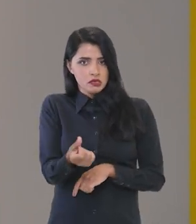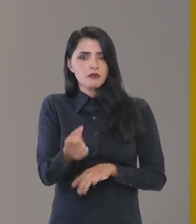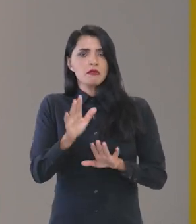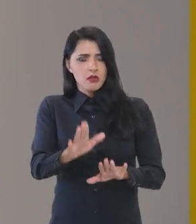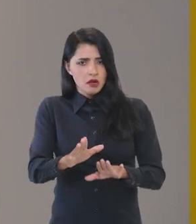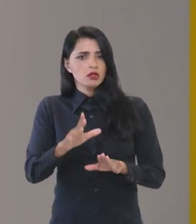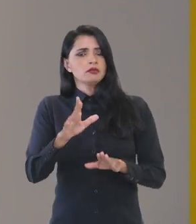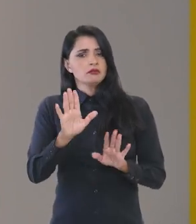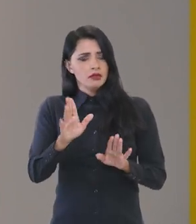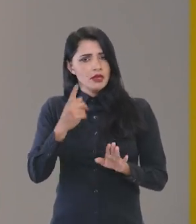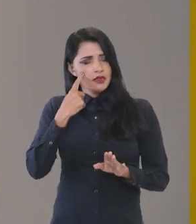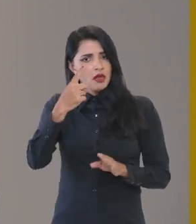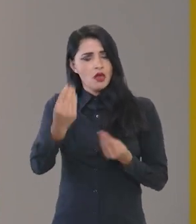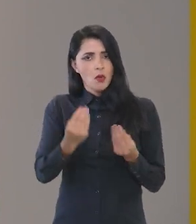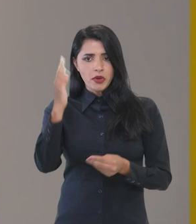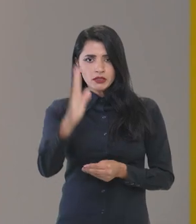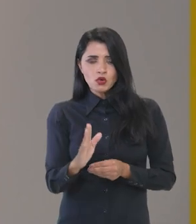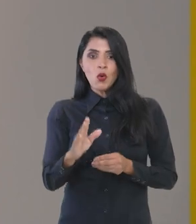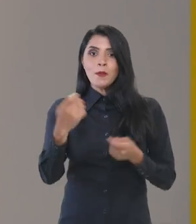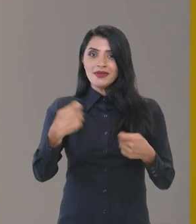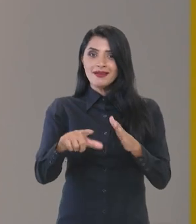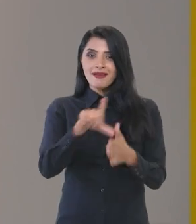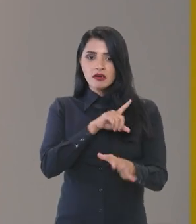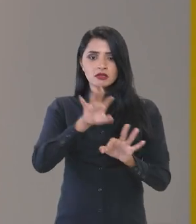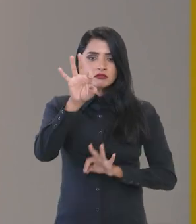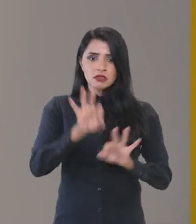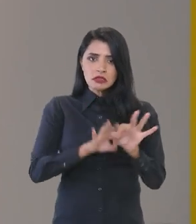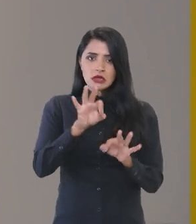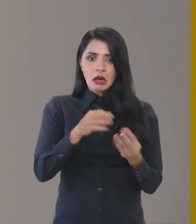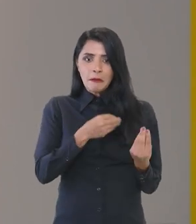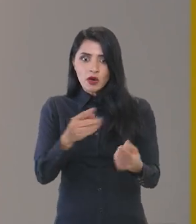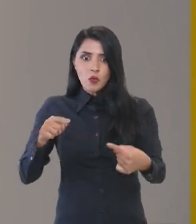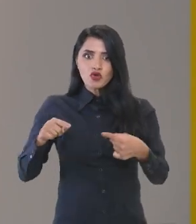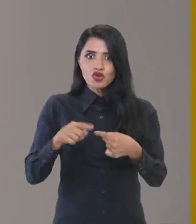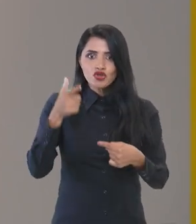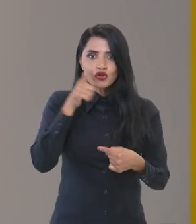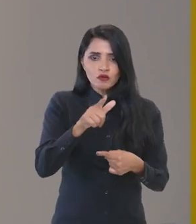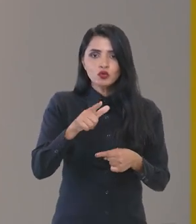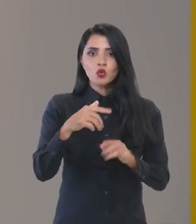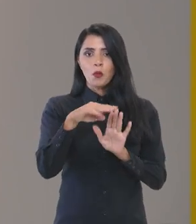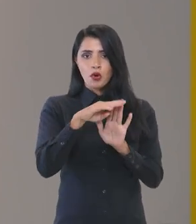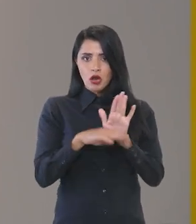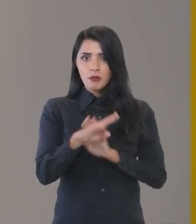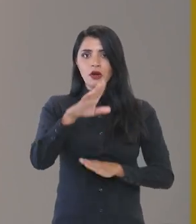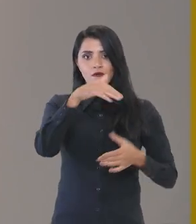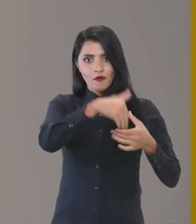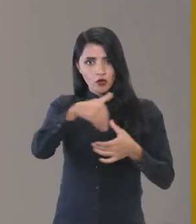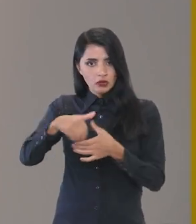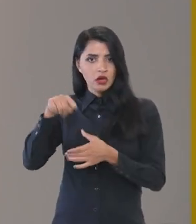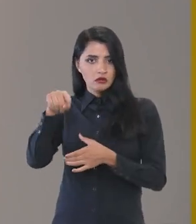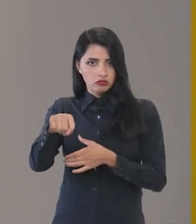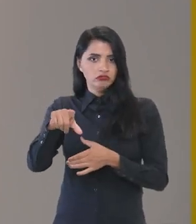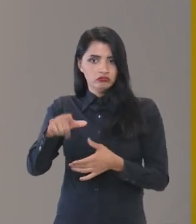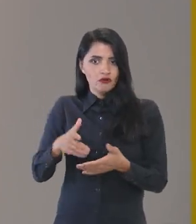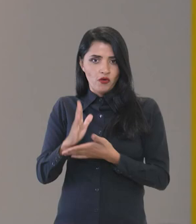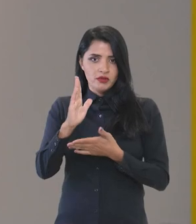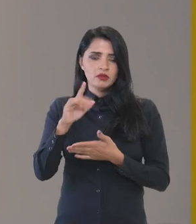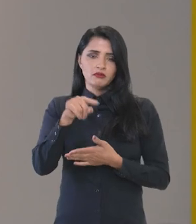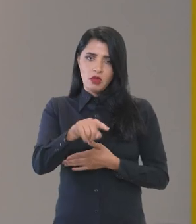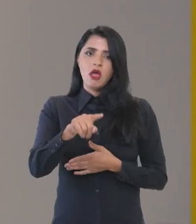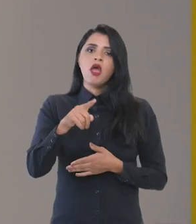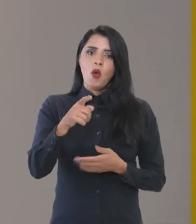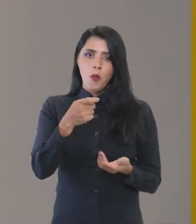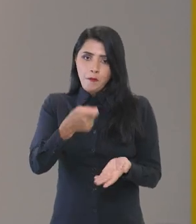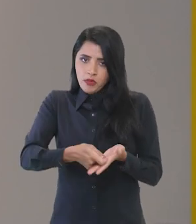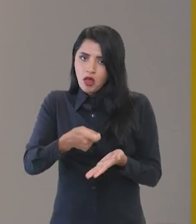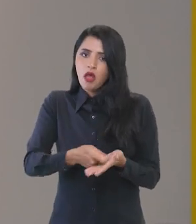planejar para atender objetivos e entregas do programa que foi votado nas urnas. Então, ela é uma obrigação legal,